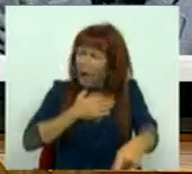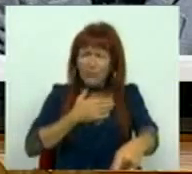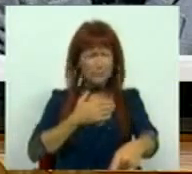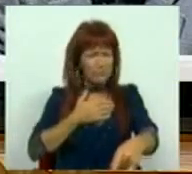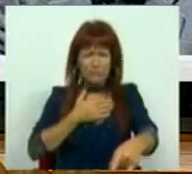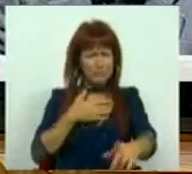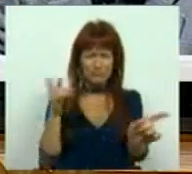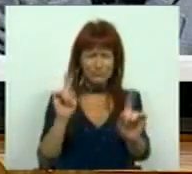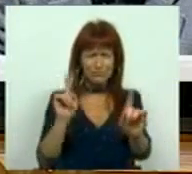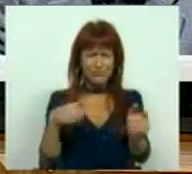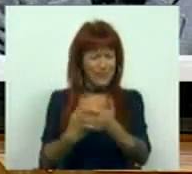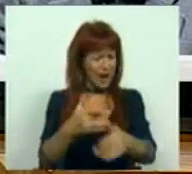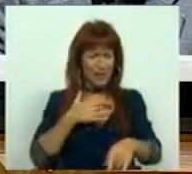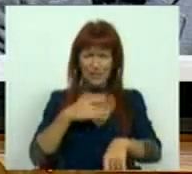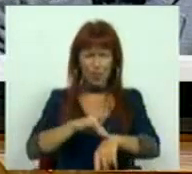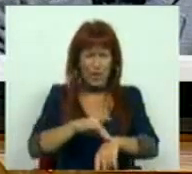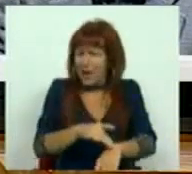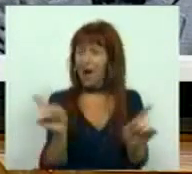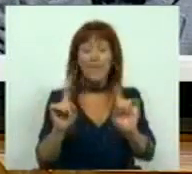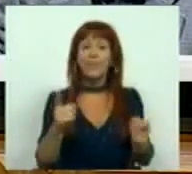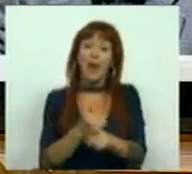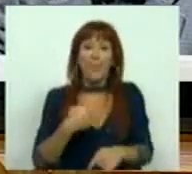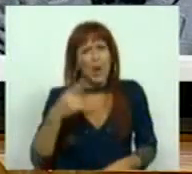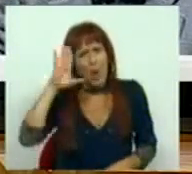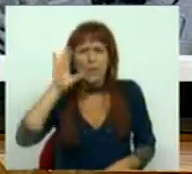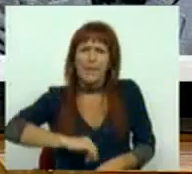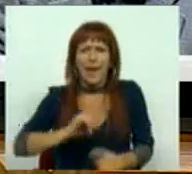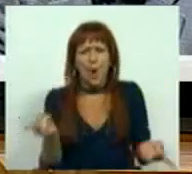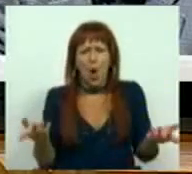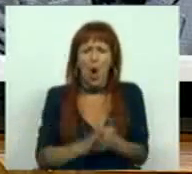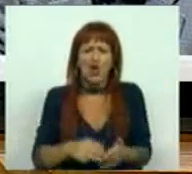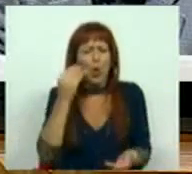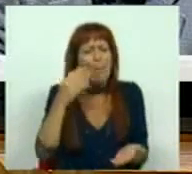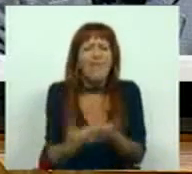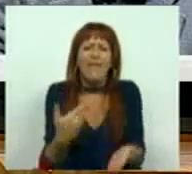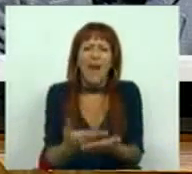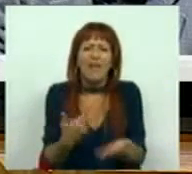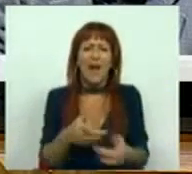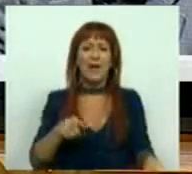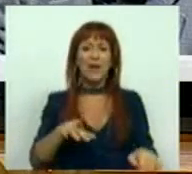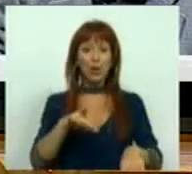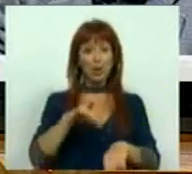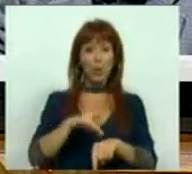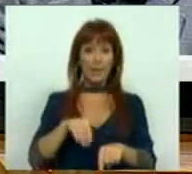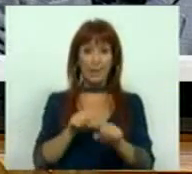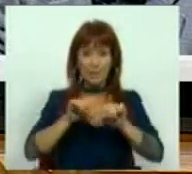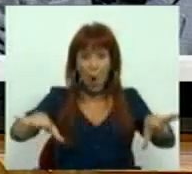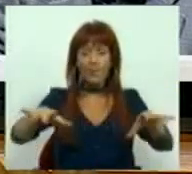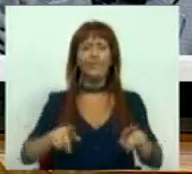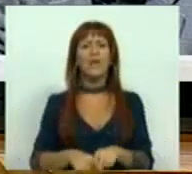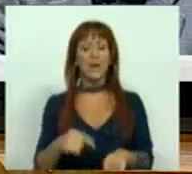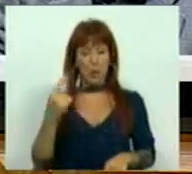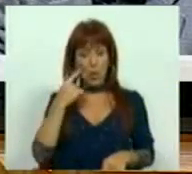pode fazer dar contágio, é porque se desconhece os mecanismos de contaminação e de contágio. E esse